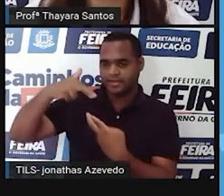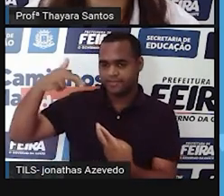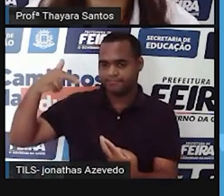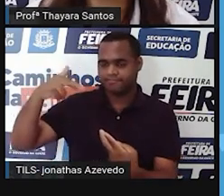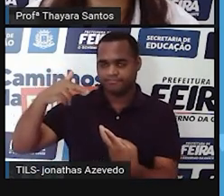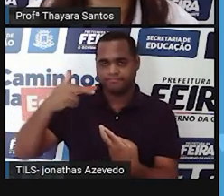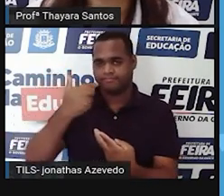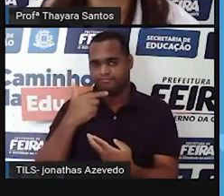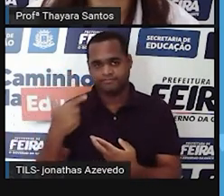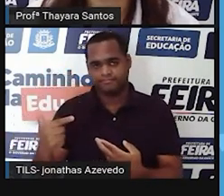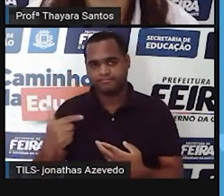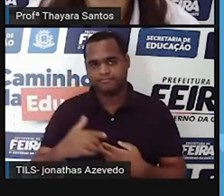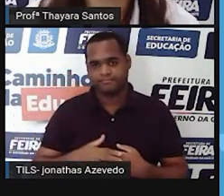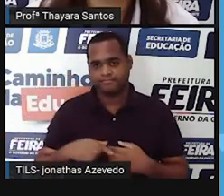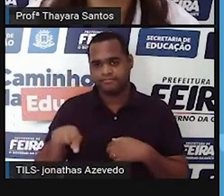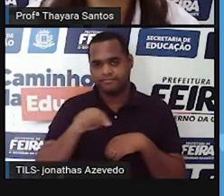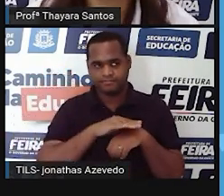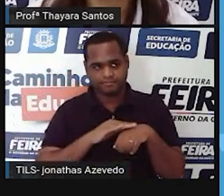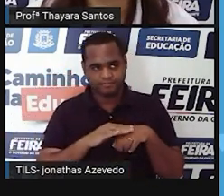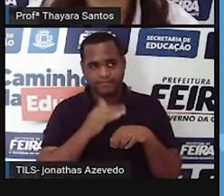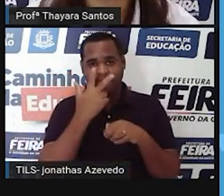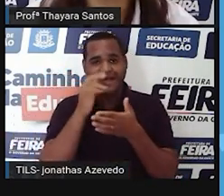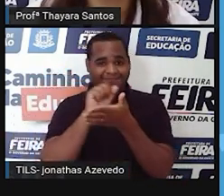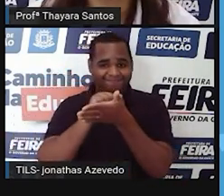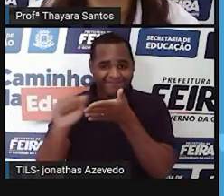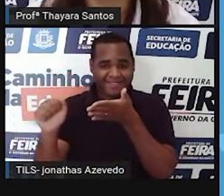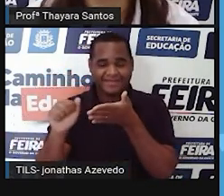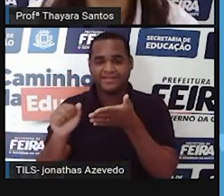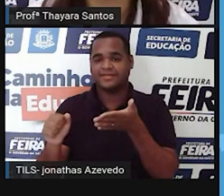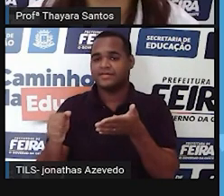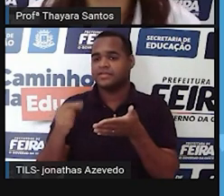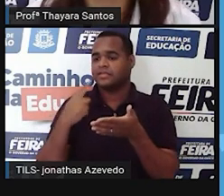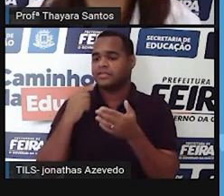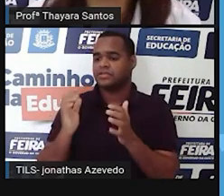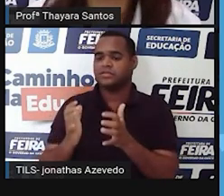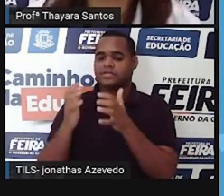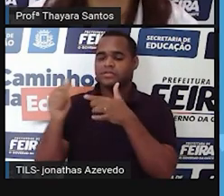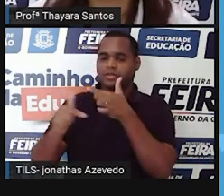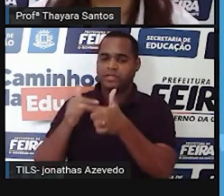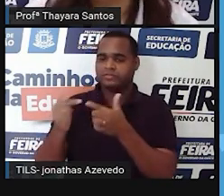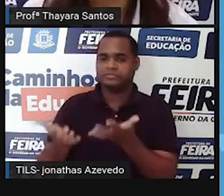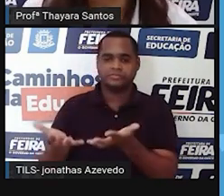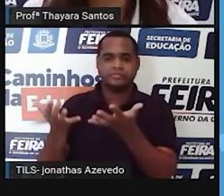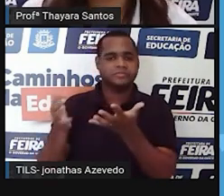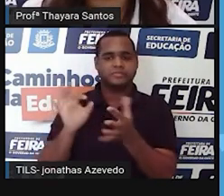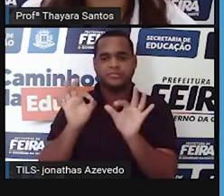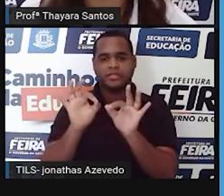Então, como a gente já conversou, ela foi apagada e infelizmente não teve o seu trabalho reconhecido.